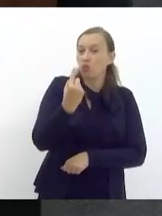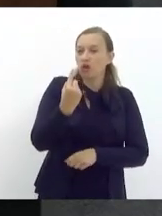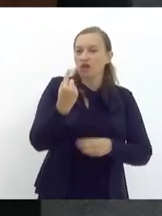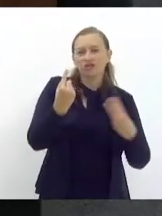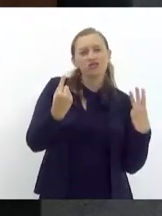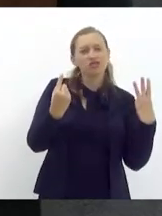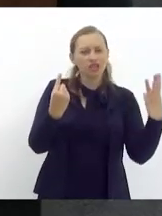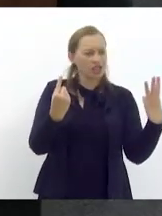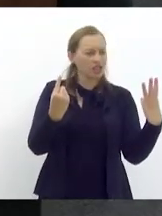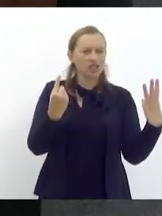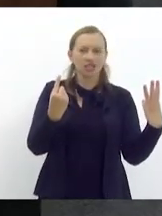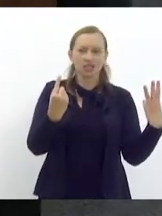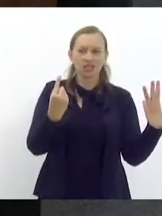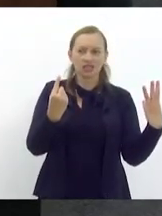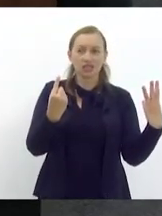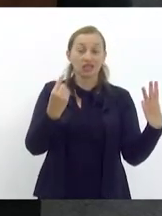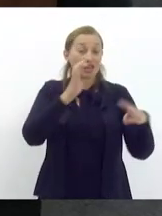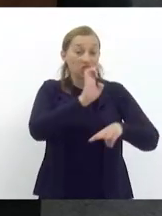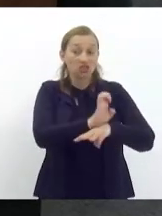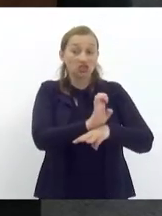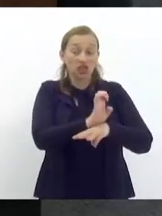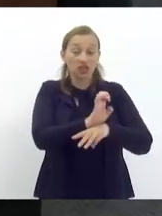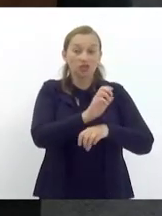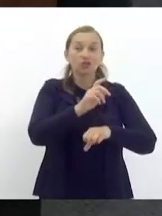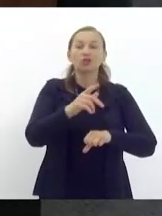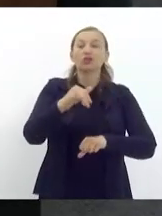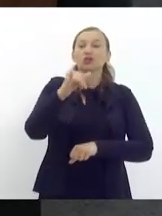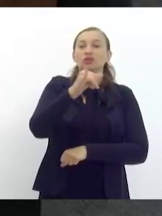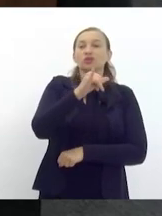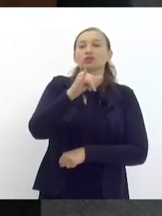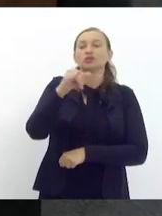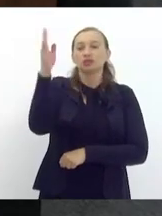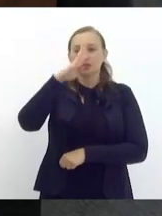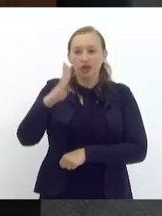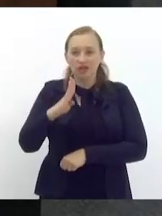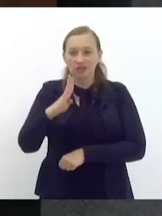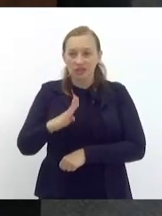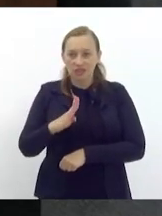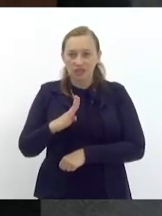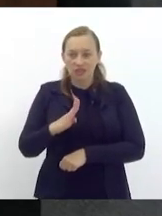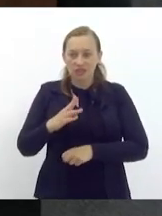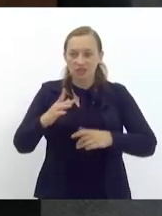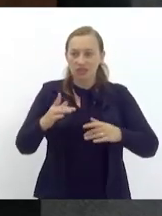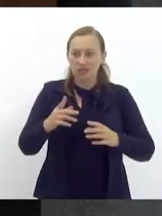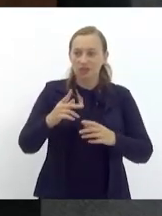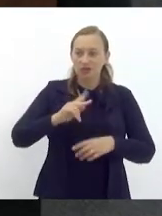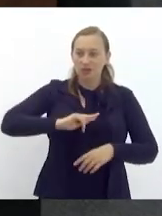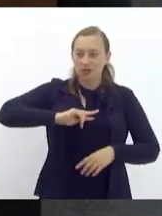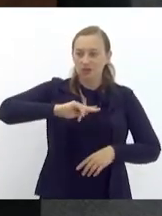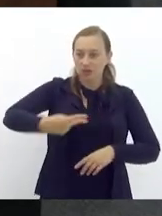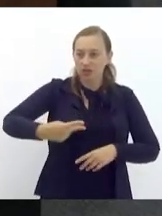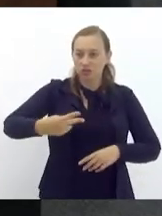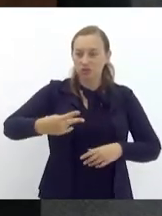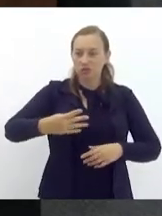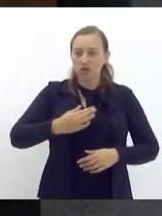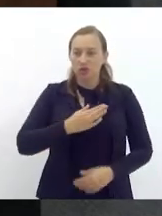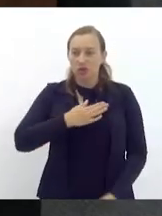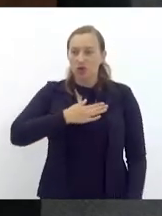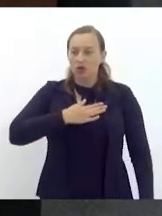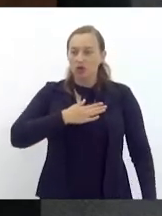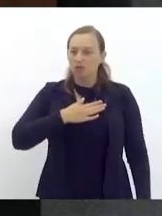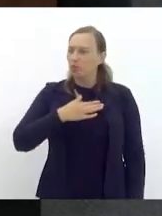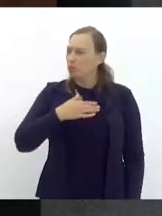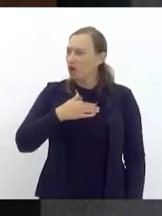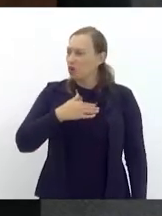três estados do Brasil que fazem o transporte o perdão o transplante de pulmão portanto como